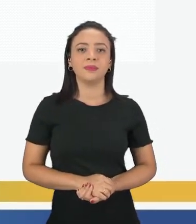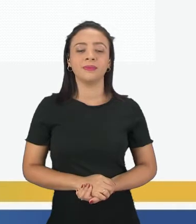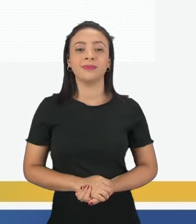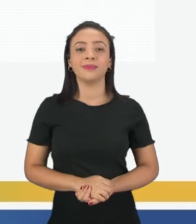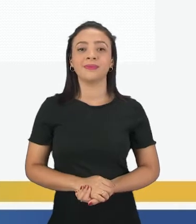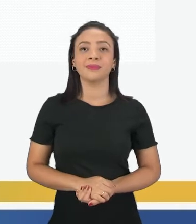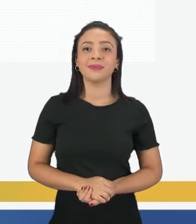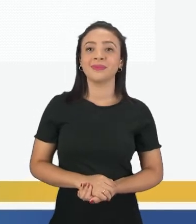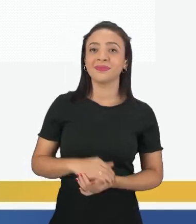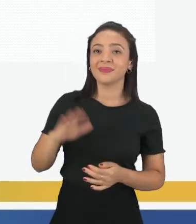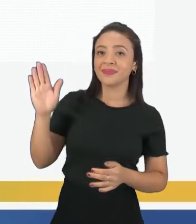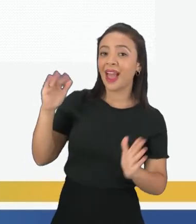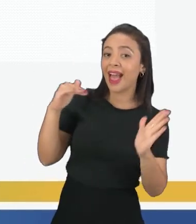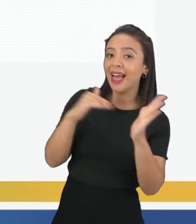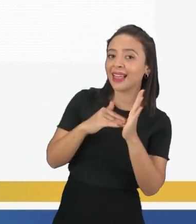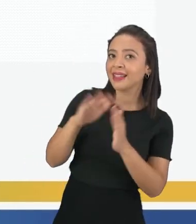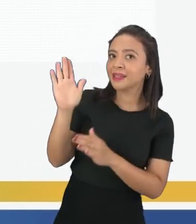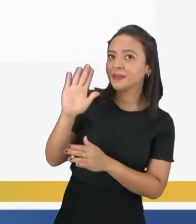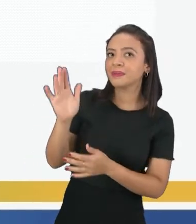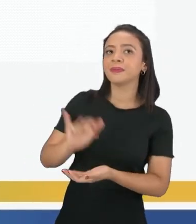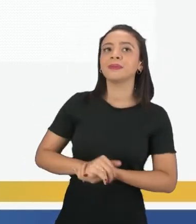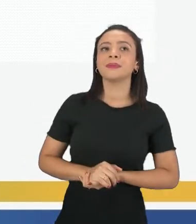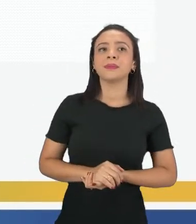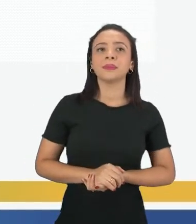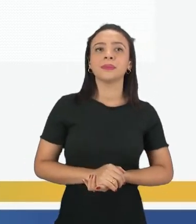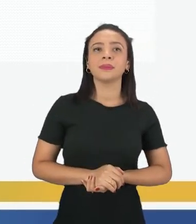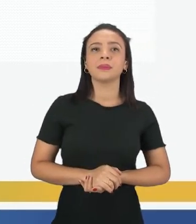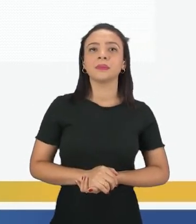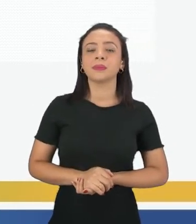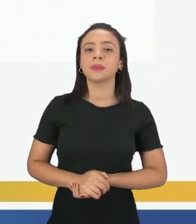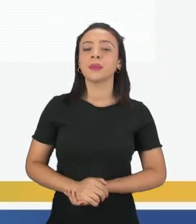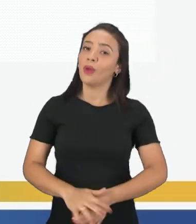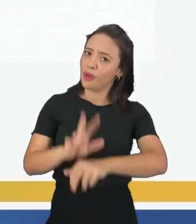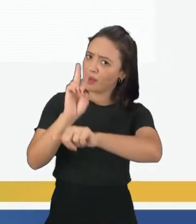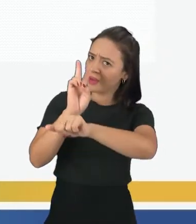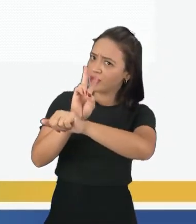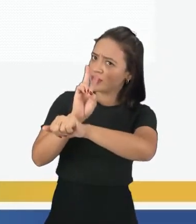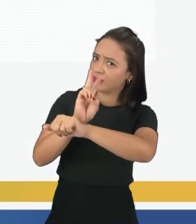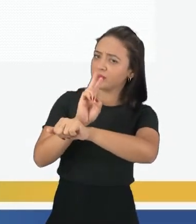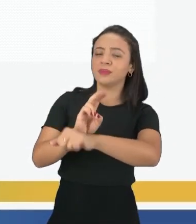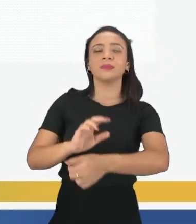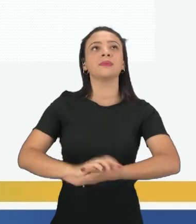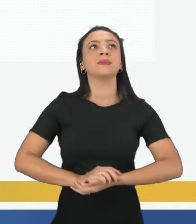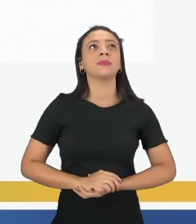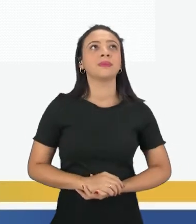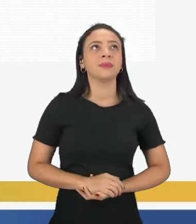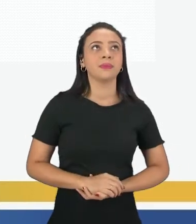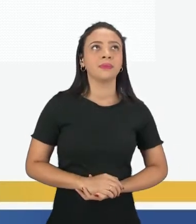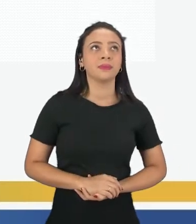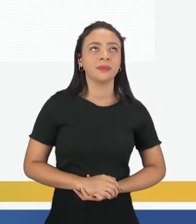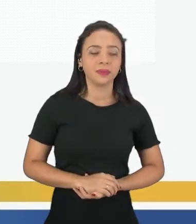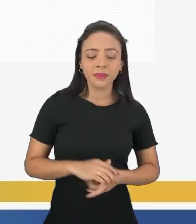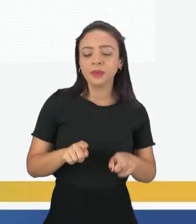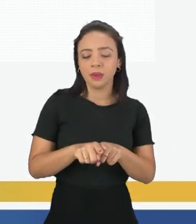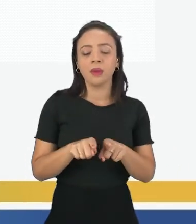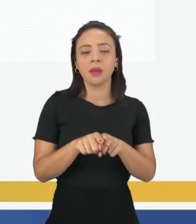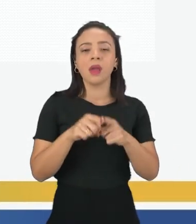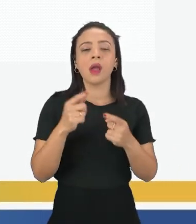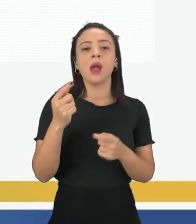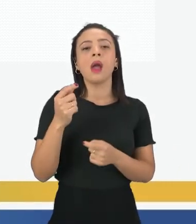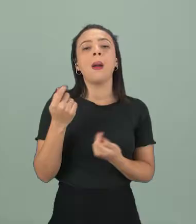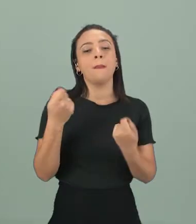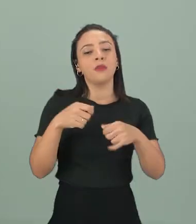Até, até mais. E take care. Se cuida ou cuide-se. Ok? Então também são algumas frases